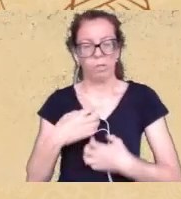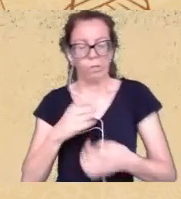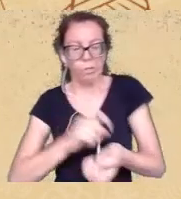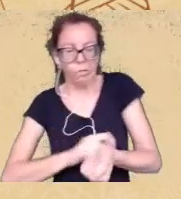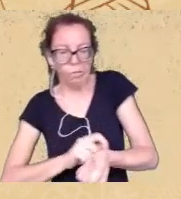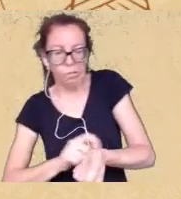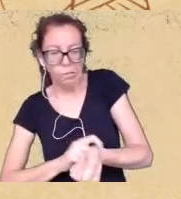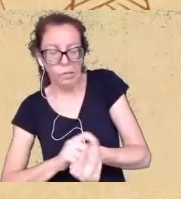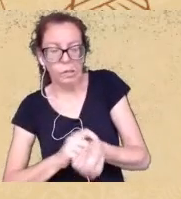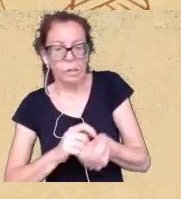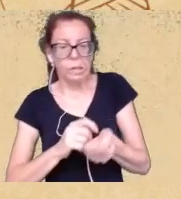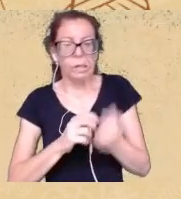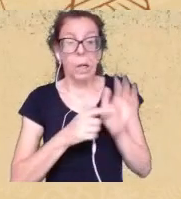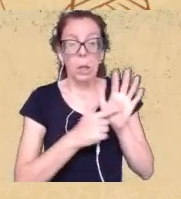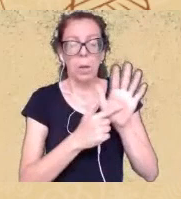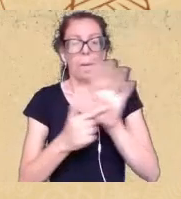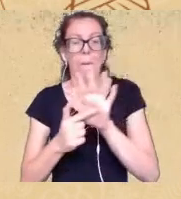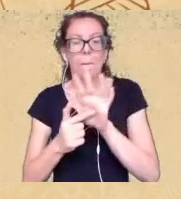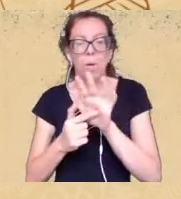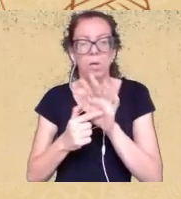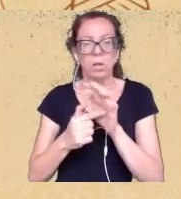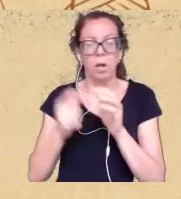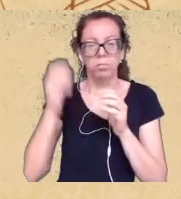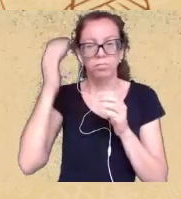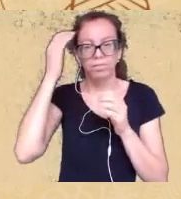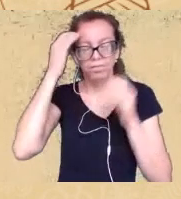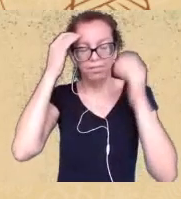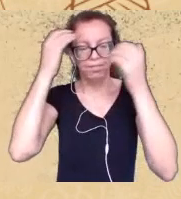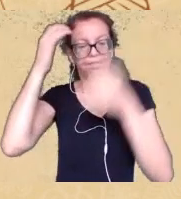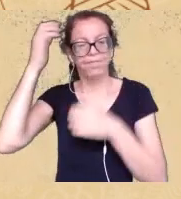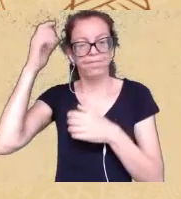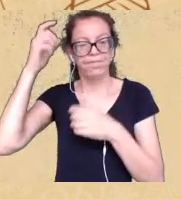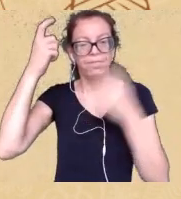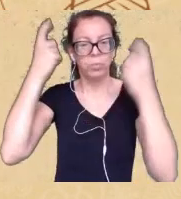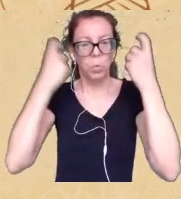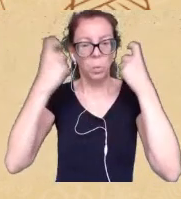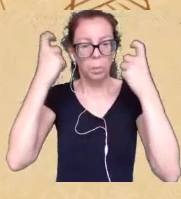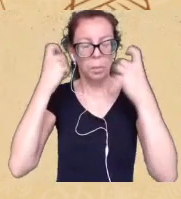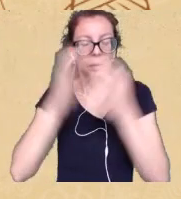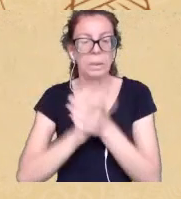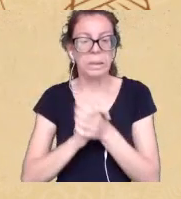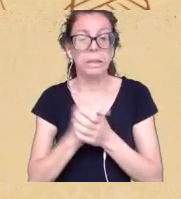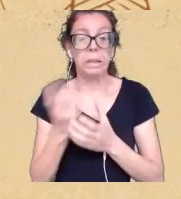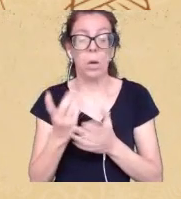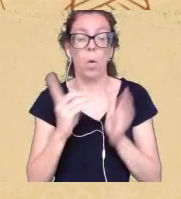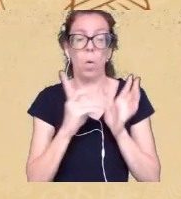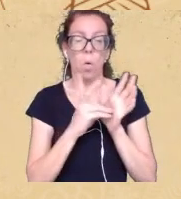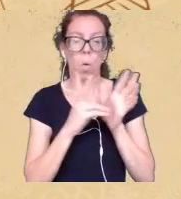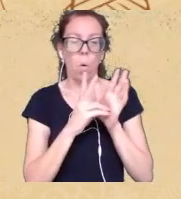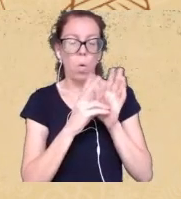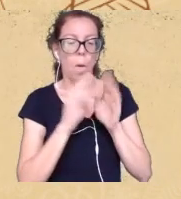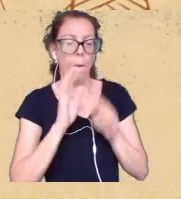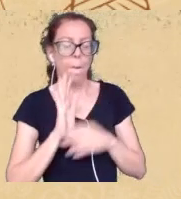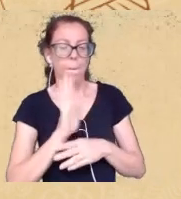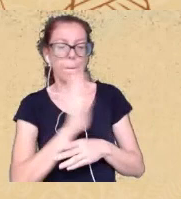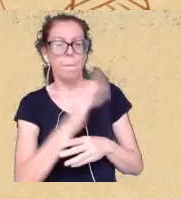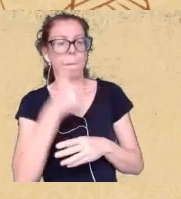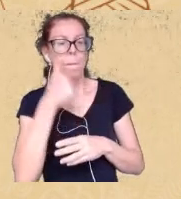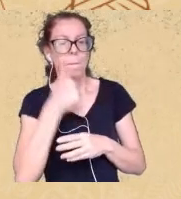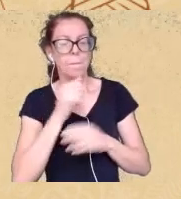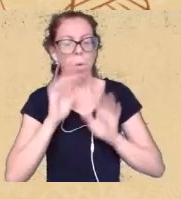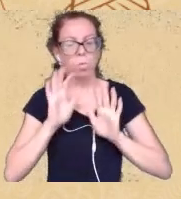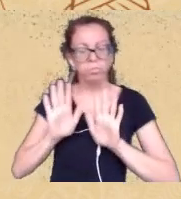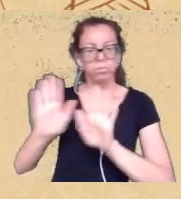algum transtorno mental e este indígena empurrou uma moça e ela caiu e no mesmo dia a imprensa